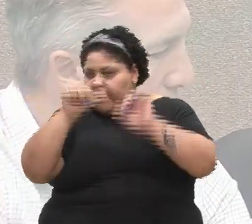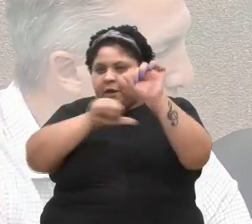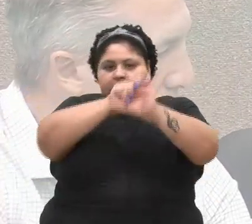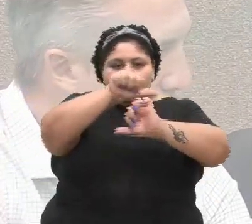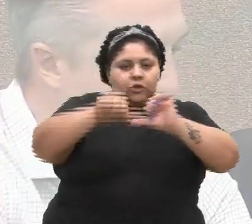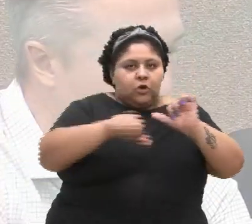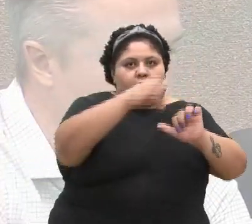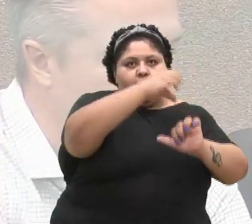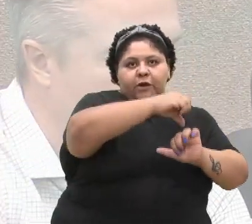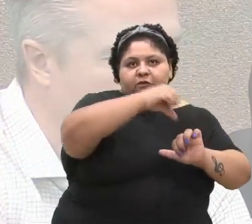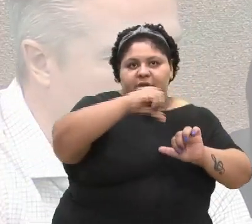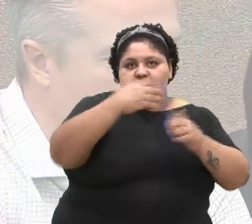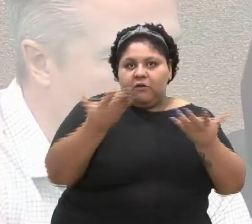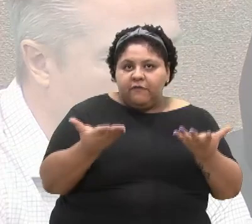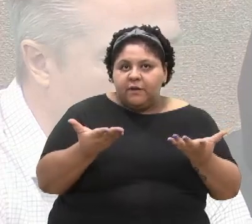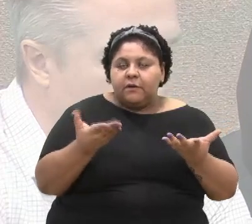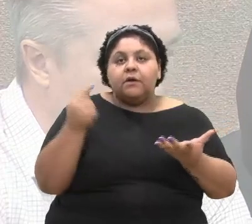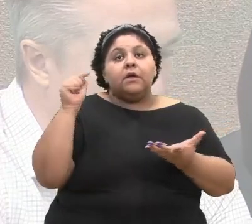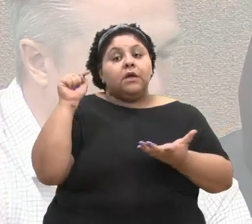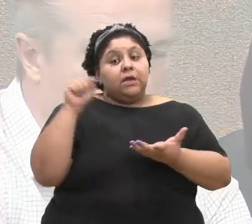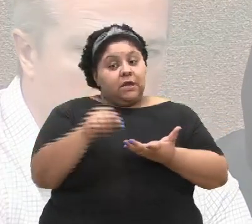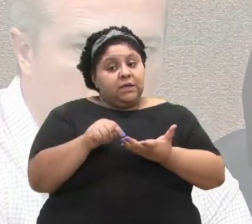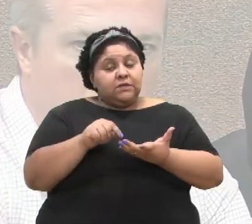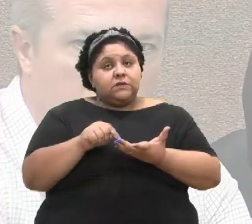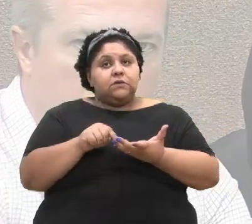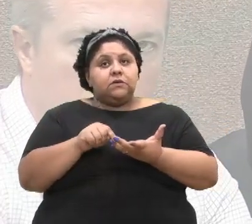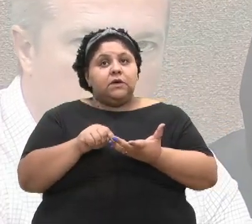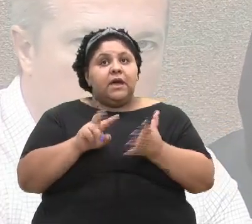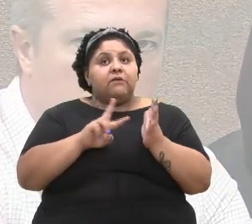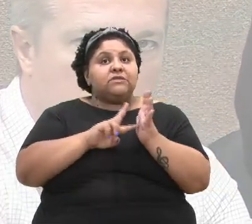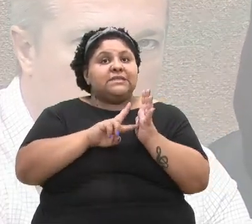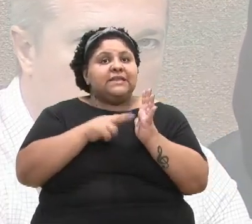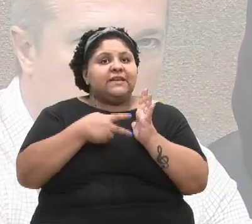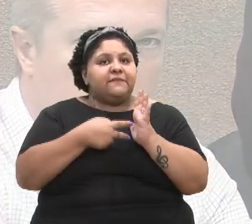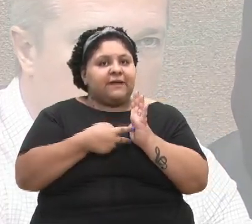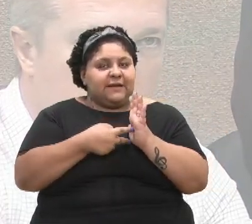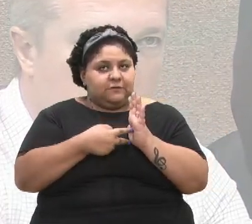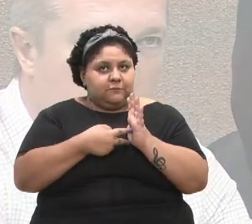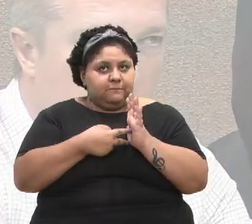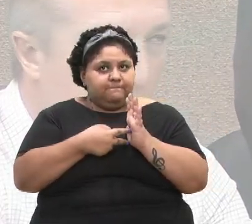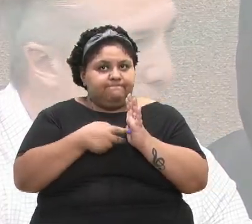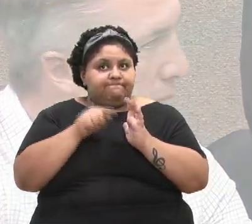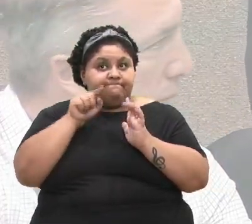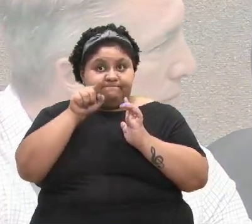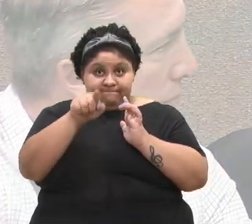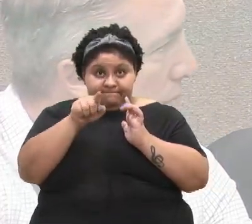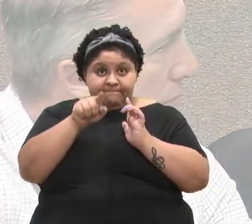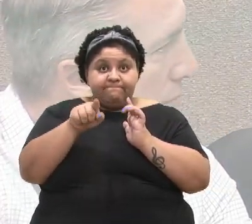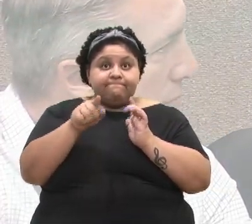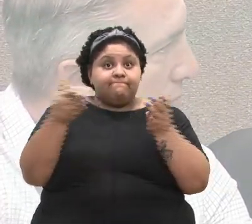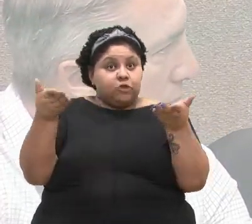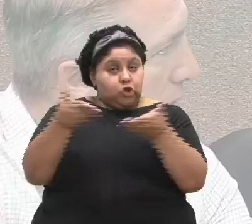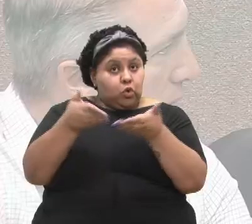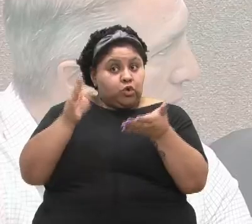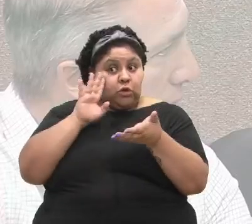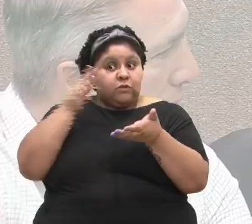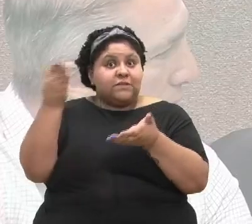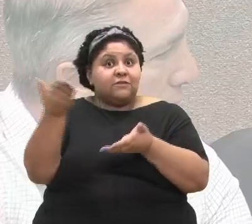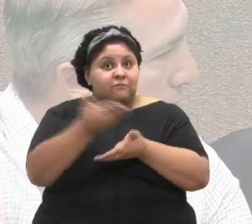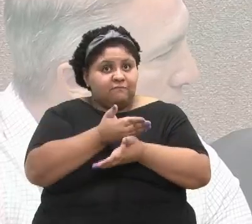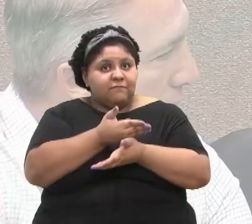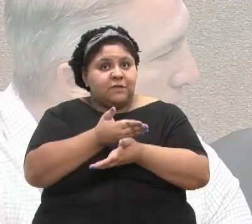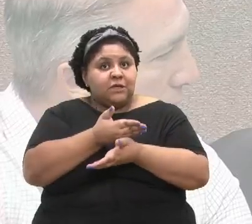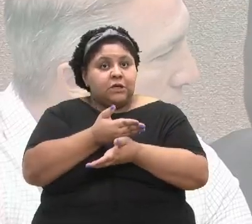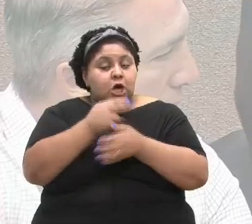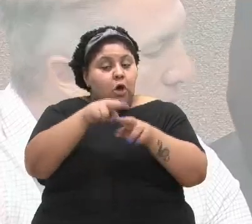então vamos lá, esse é o conceito de liberdade. E é um risco que os senhores estão correndo, senhores e senhoras. Por isso essa